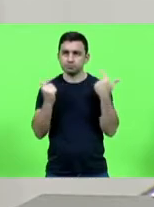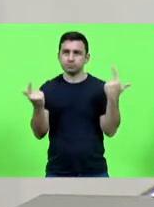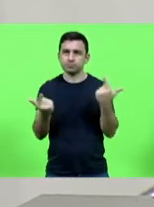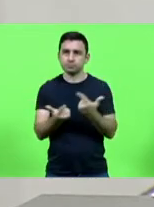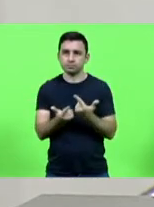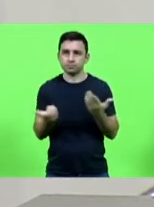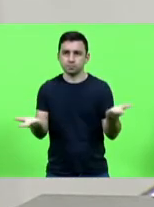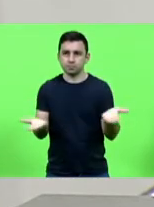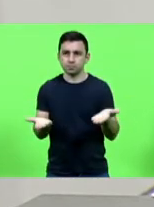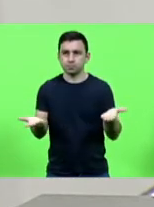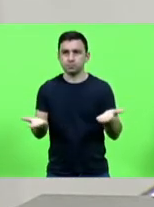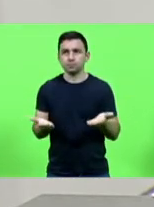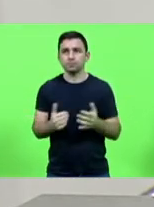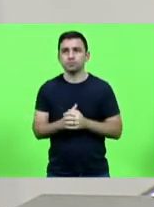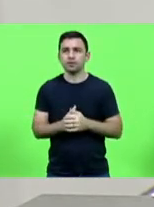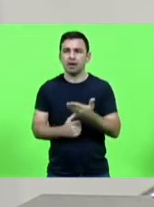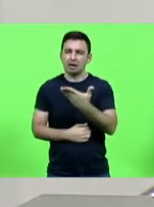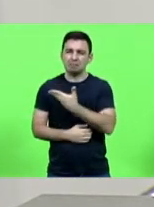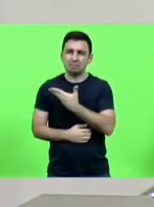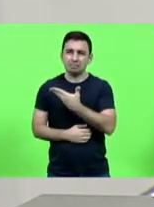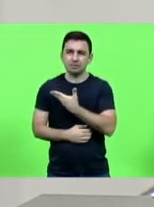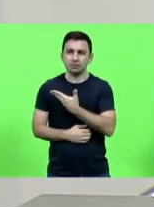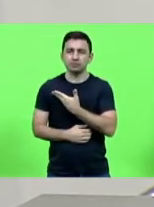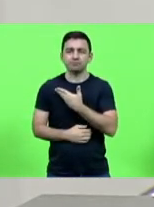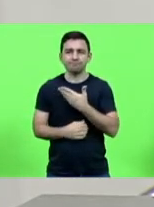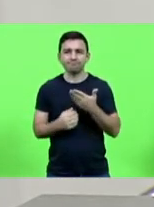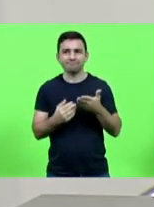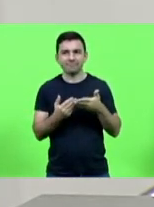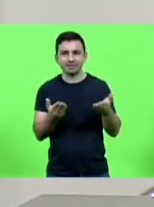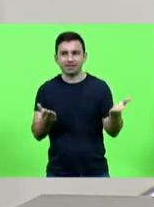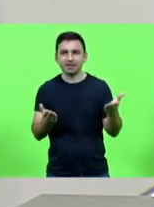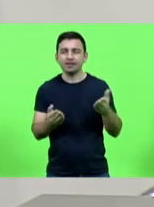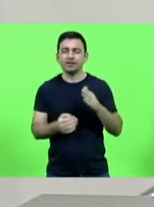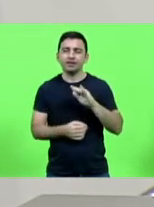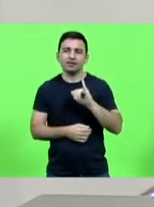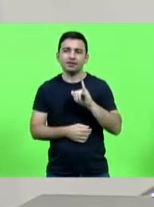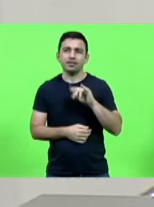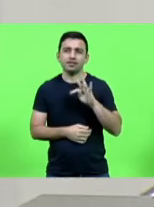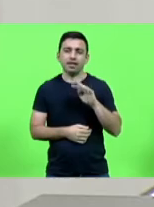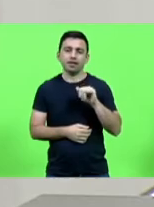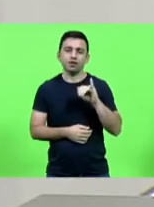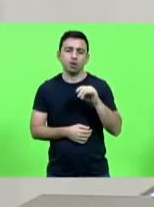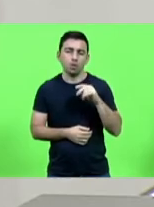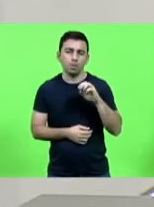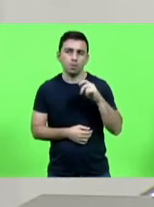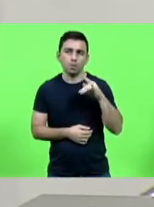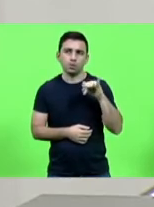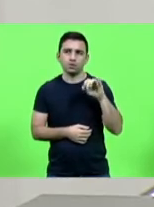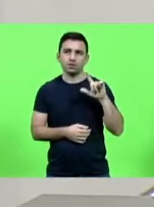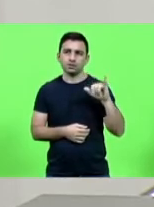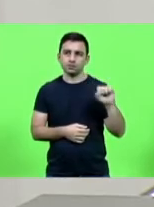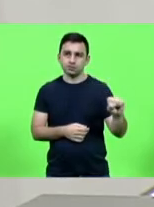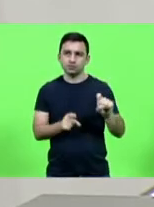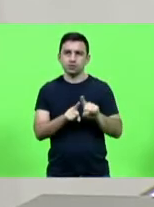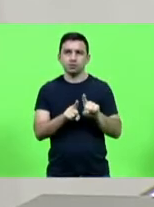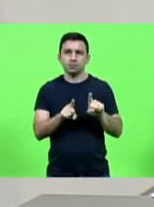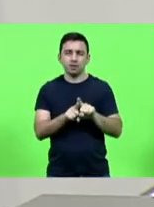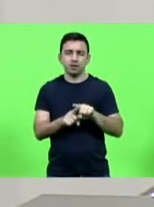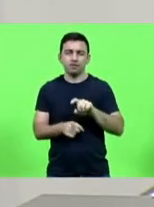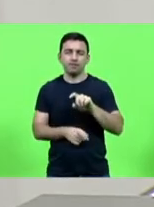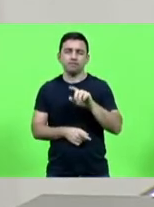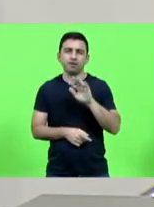nossos amigos nossos colegas de Itaiópolis de Faxinal dos Guedes o